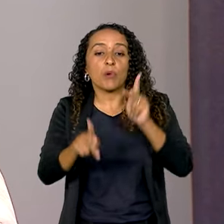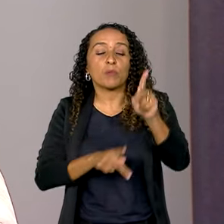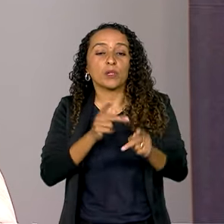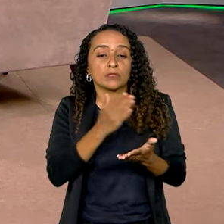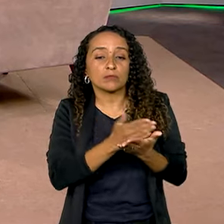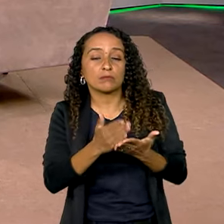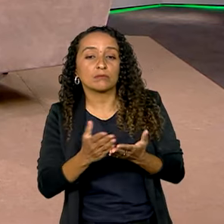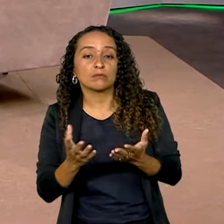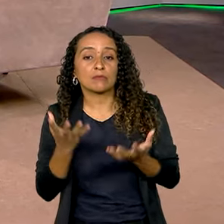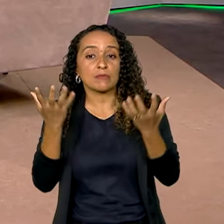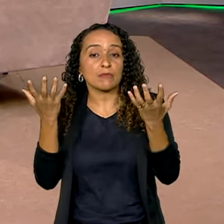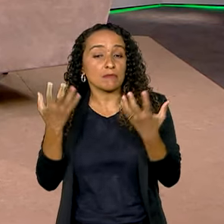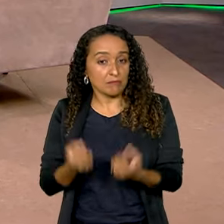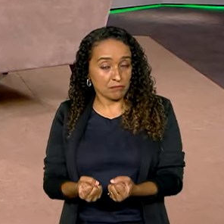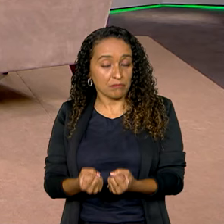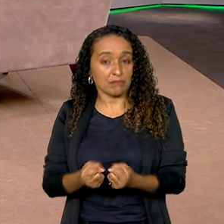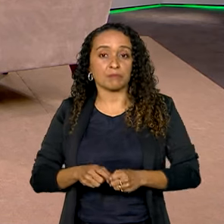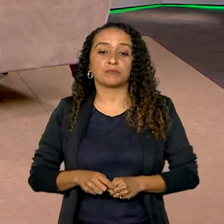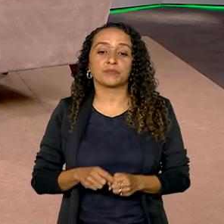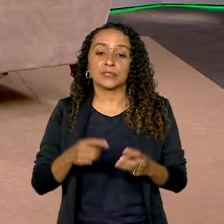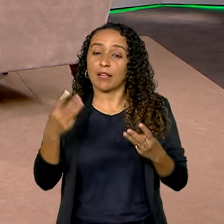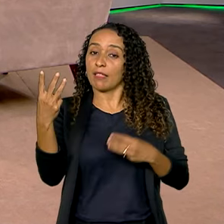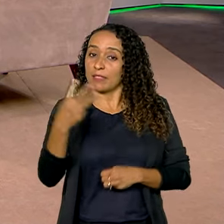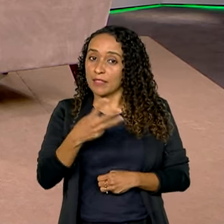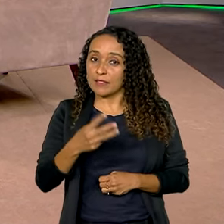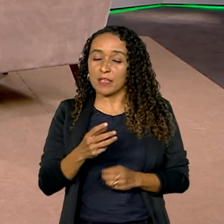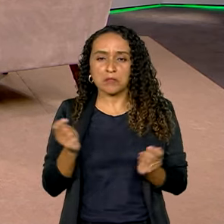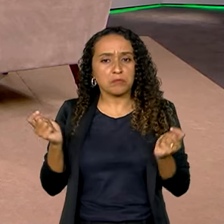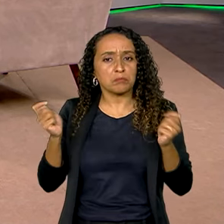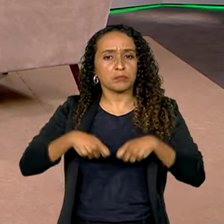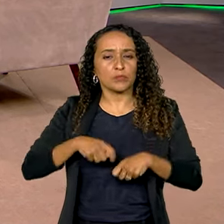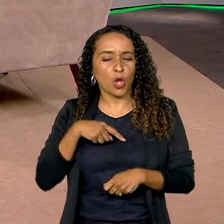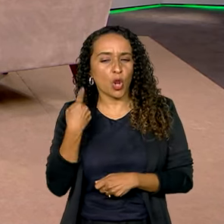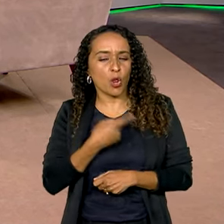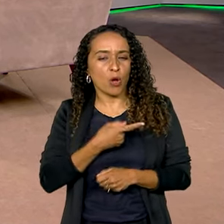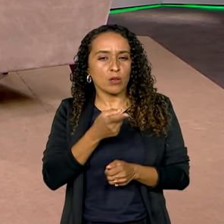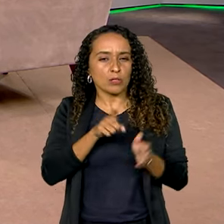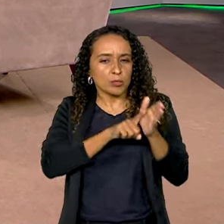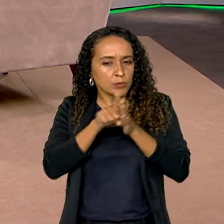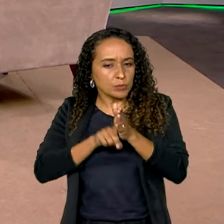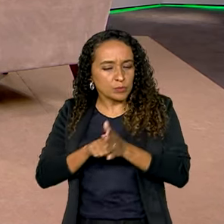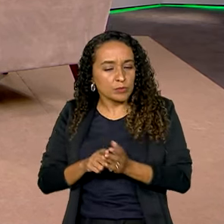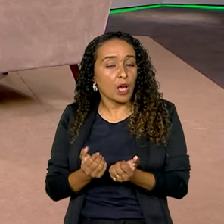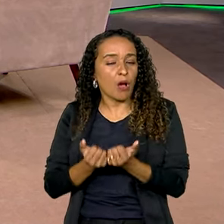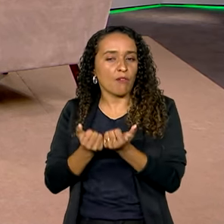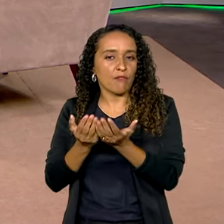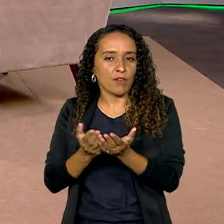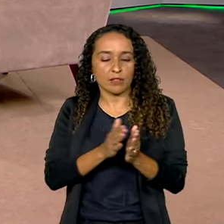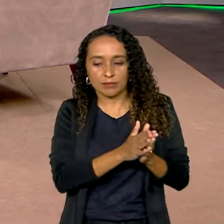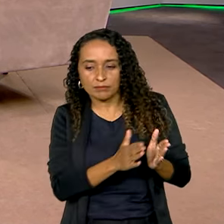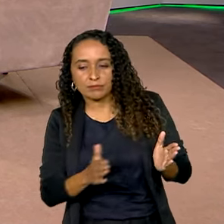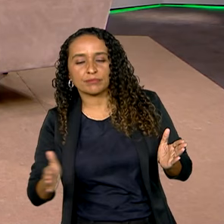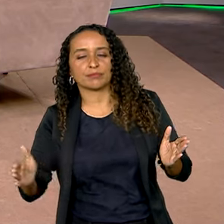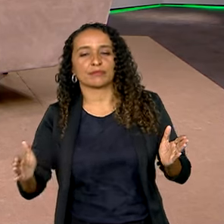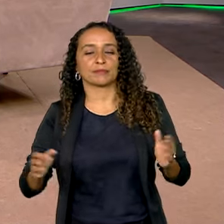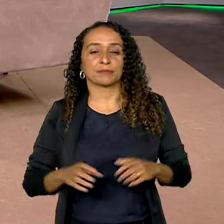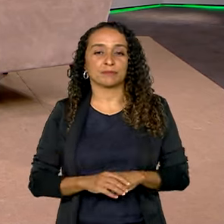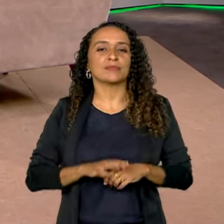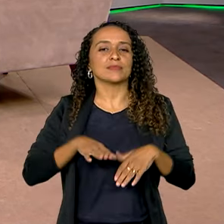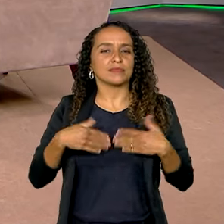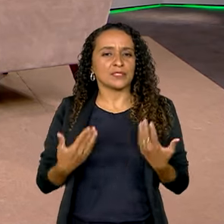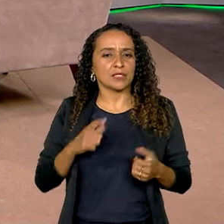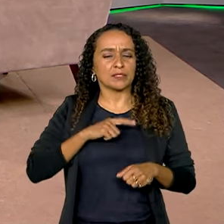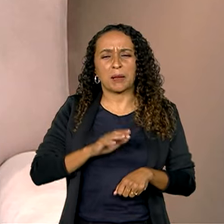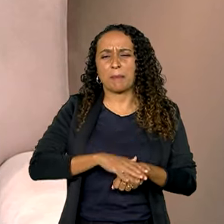coberta, atendida? E terceiro, possibilitar que a gente monitore a oferta, essas ofertas ao longo do tempo, né? Então, são